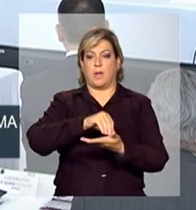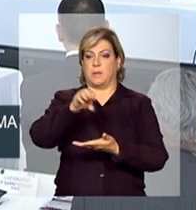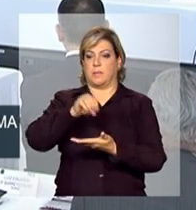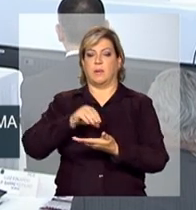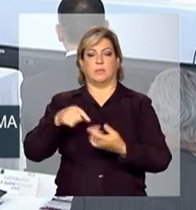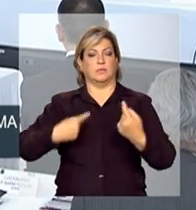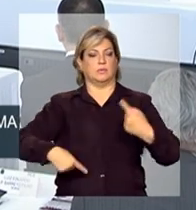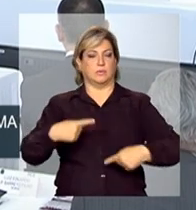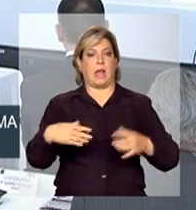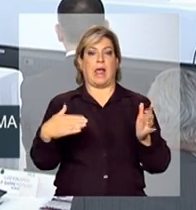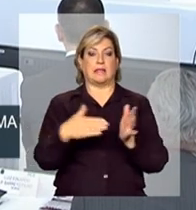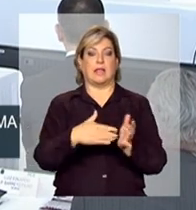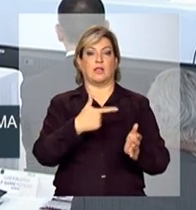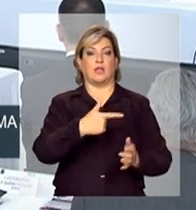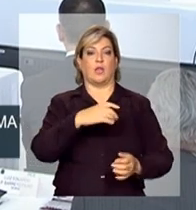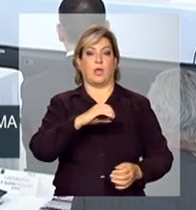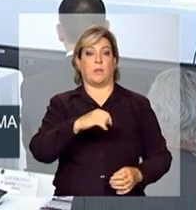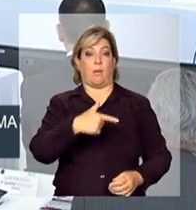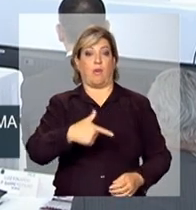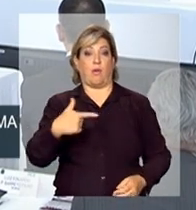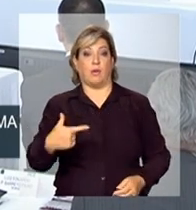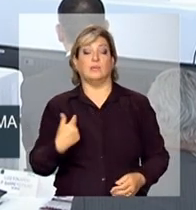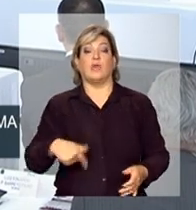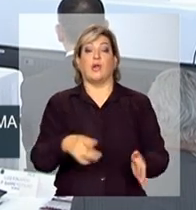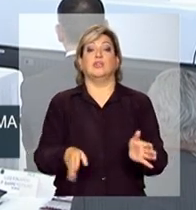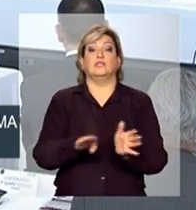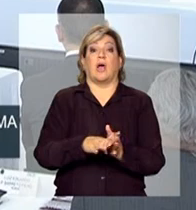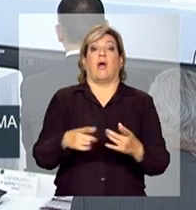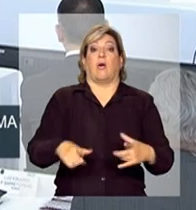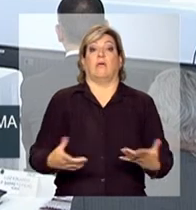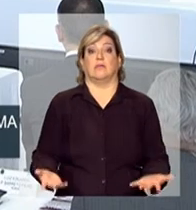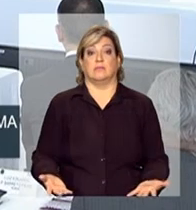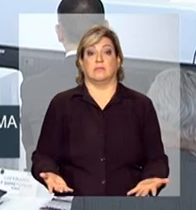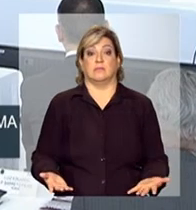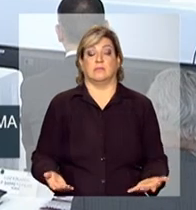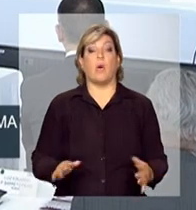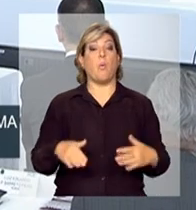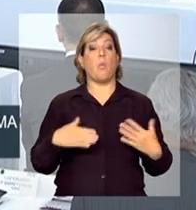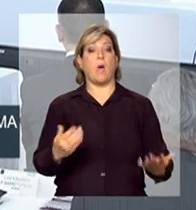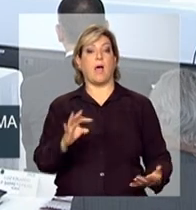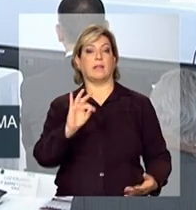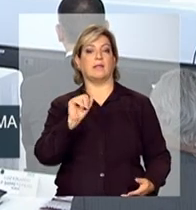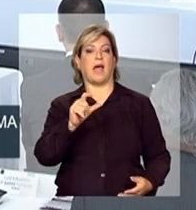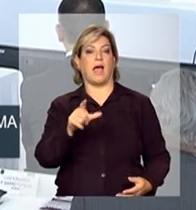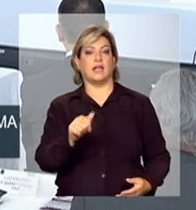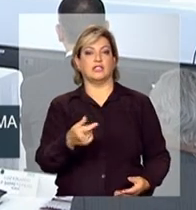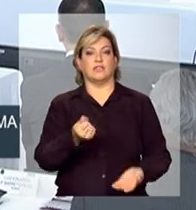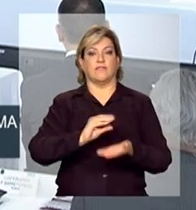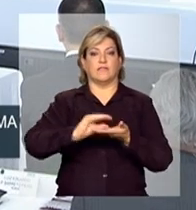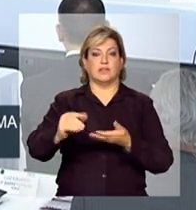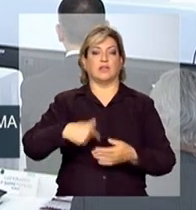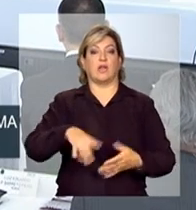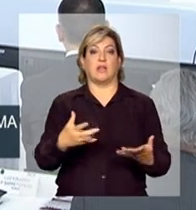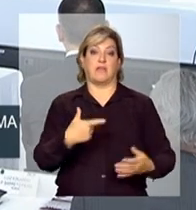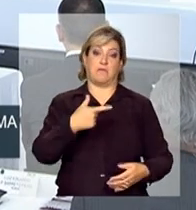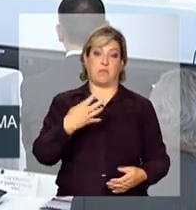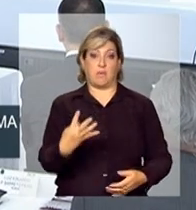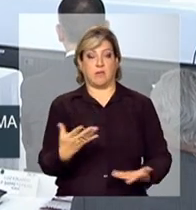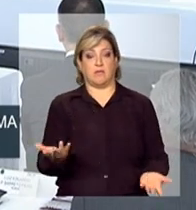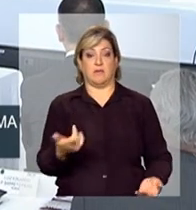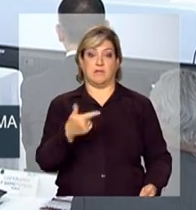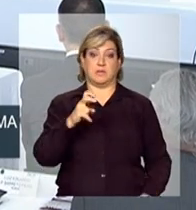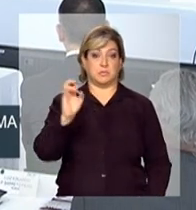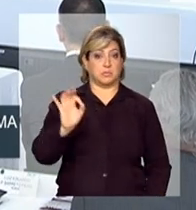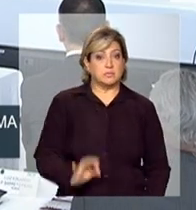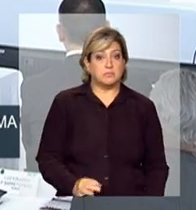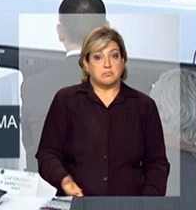está bom, até 2022 nós chegamos aonde? Qual é a taxa de investimento que nós queremos? 24%, 25%?